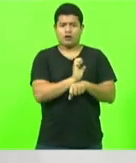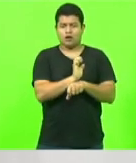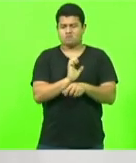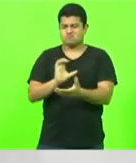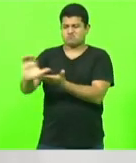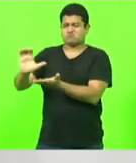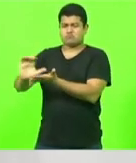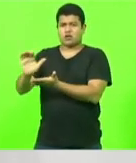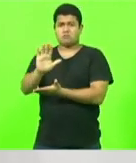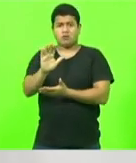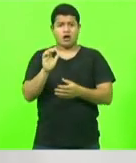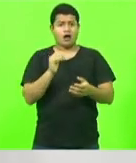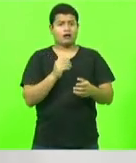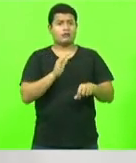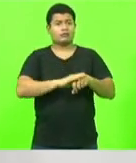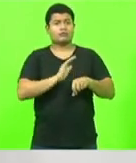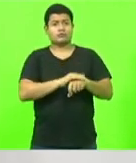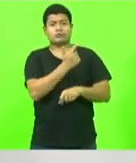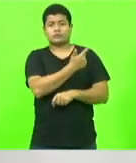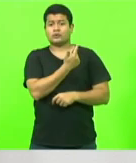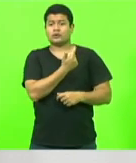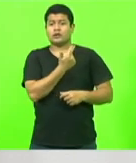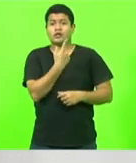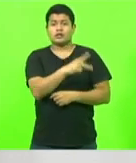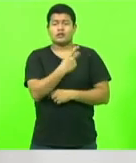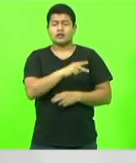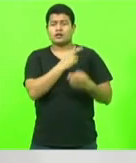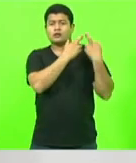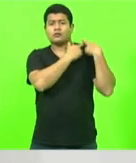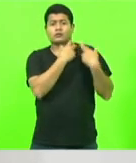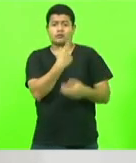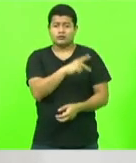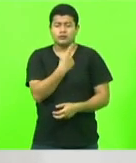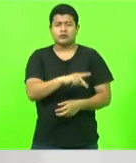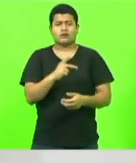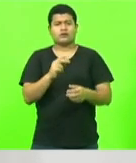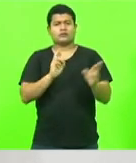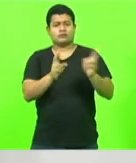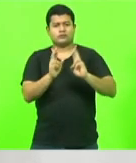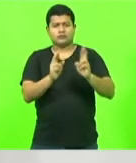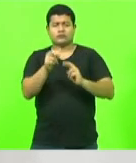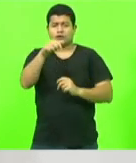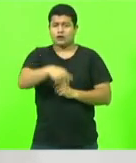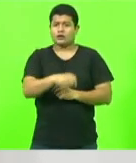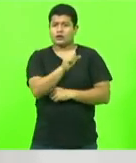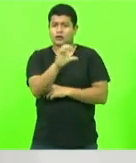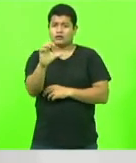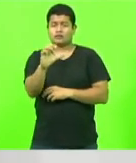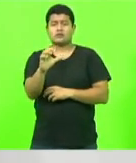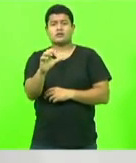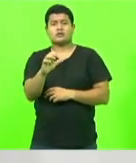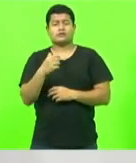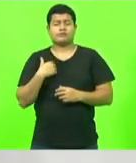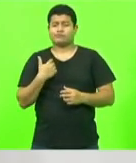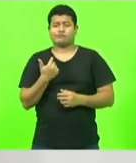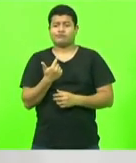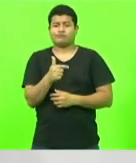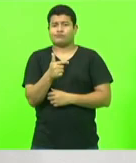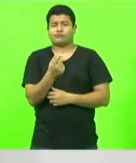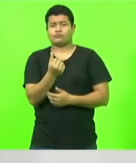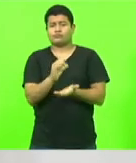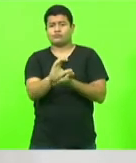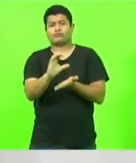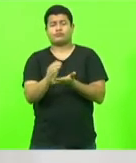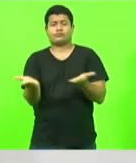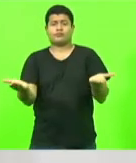rodovias que são de sua responsabilidade, que são as SCs no Estado de Santa Catarina. E falar especialmente do Grande Oeste, novamente,